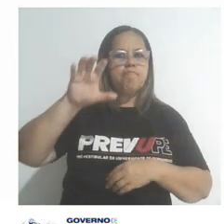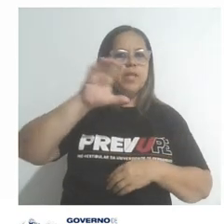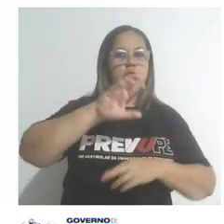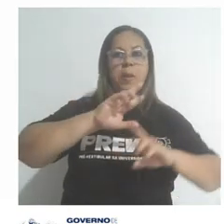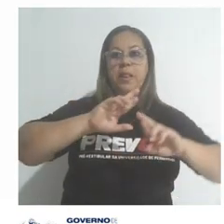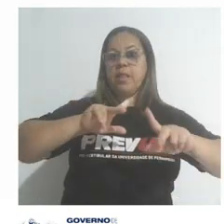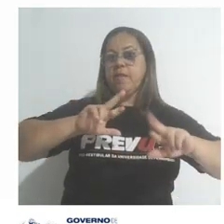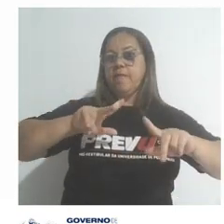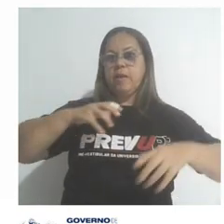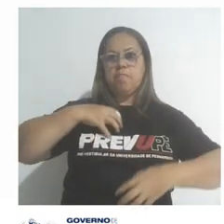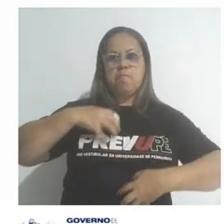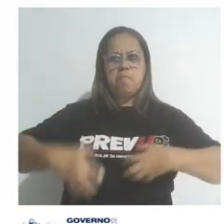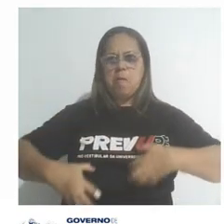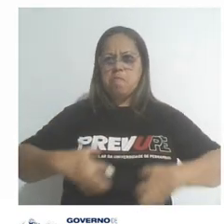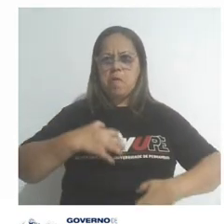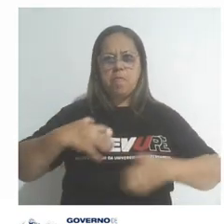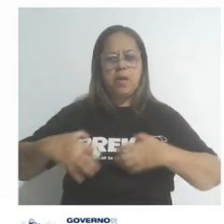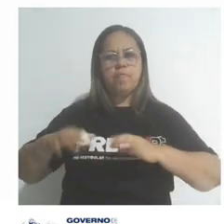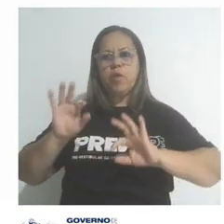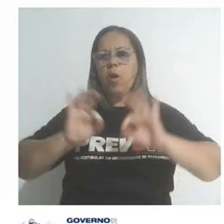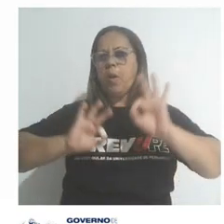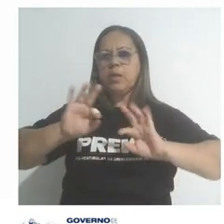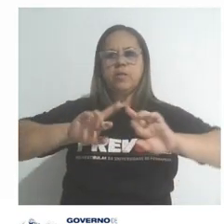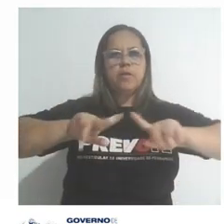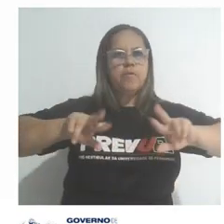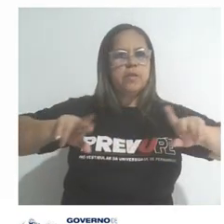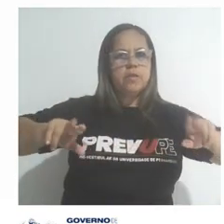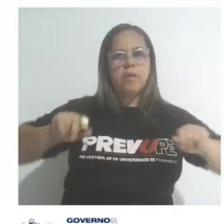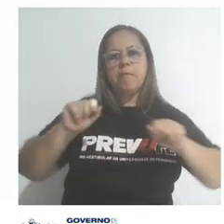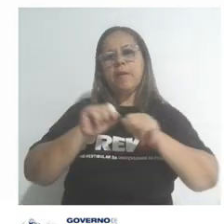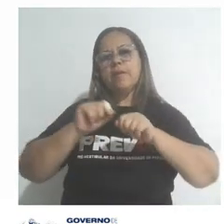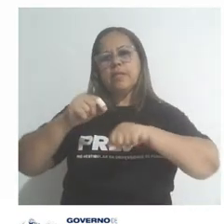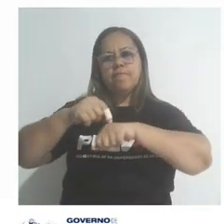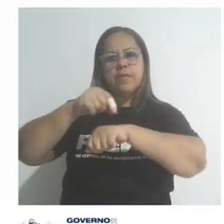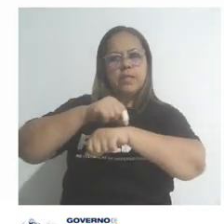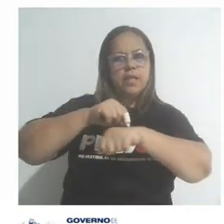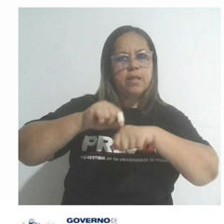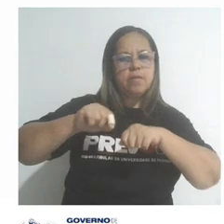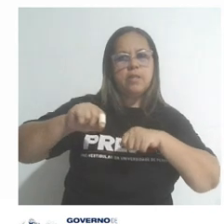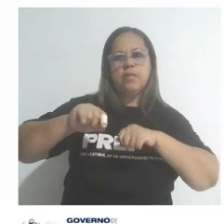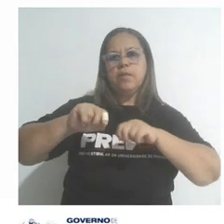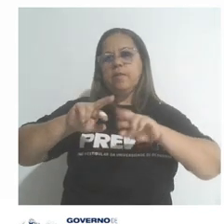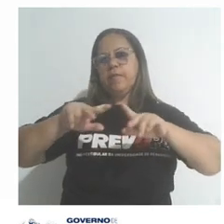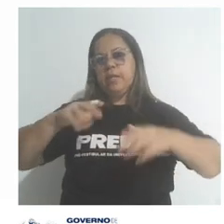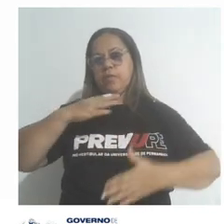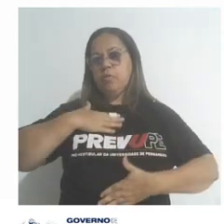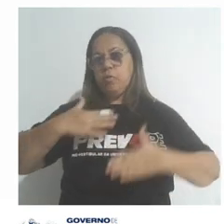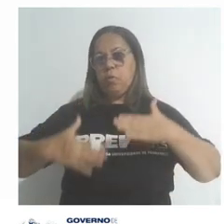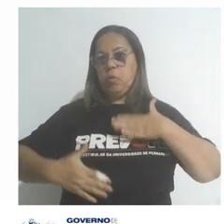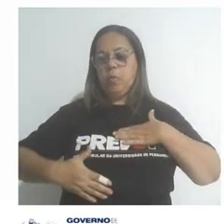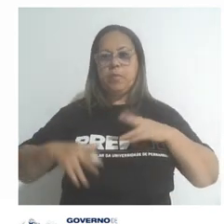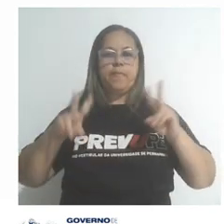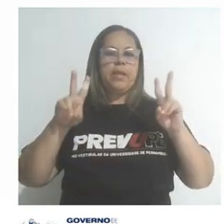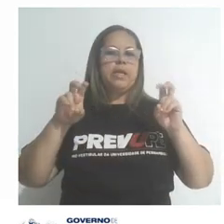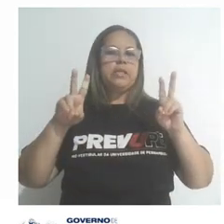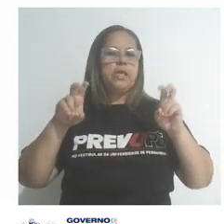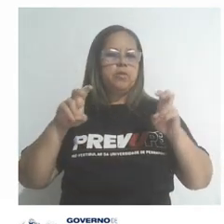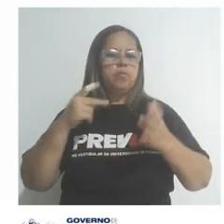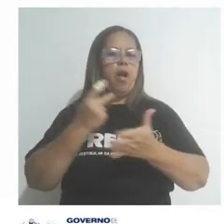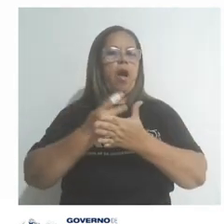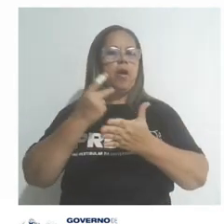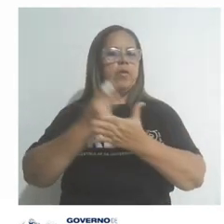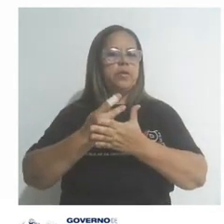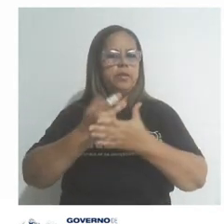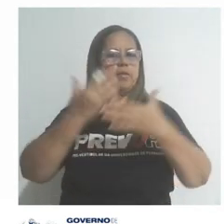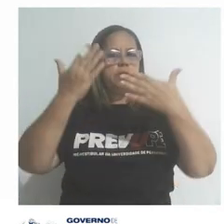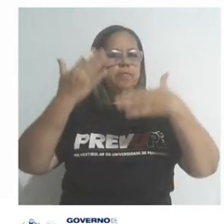dele e organizo ele de maneiras diferentes para fazer células diferentes por todo o corpo. Esse assunto, pessoal, é um assunto que cai muito